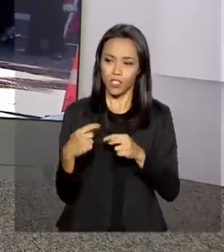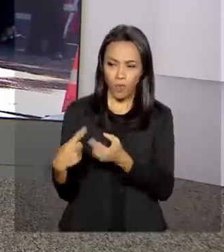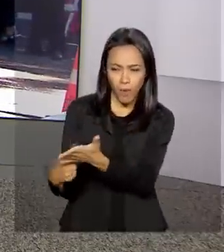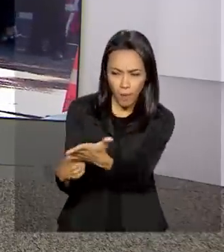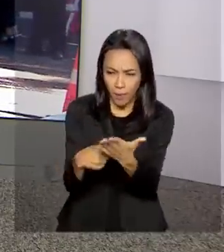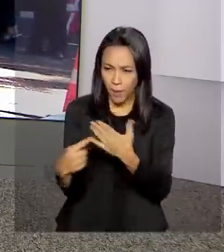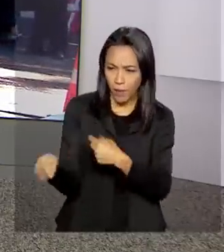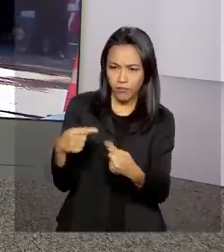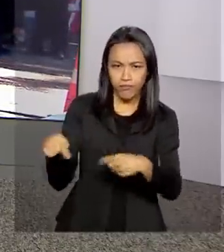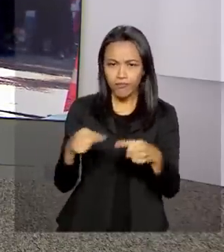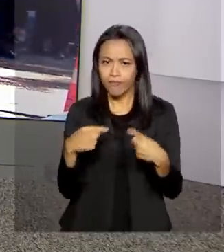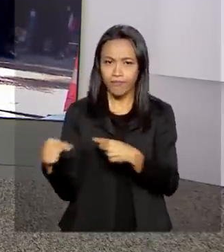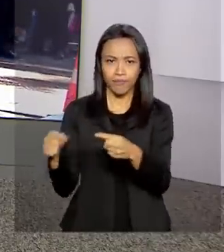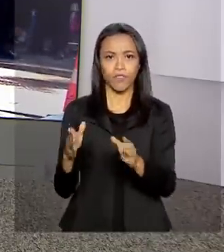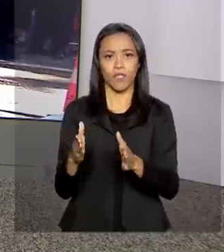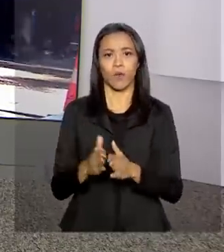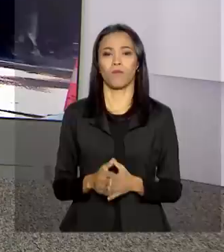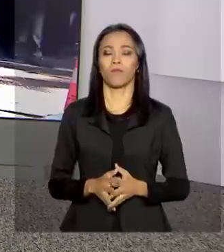começaram. Bom dia pra você.